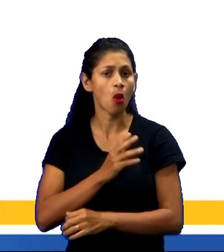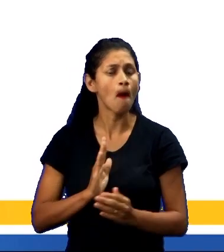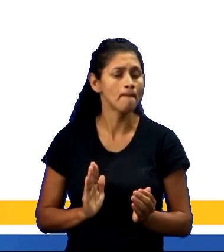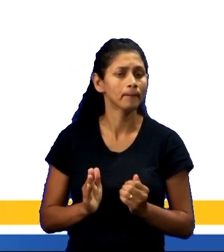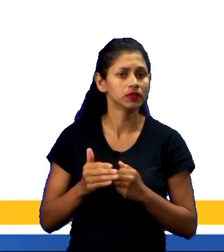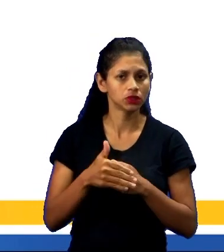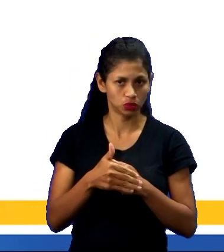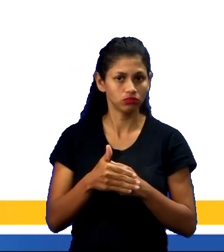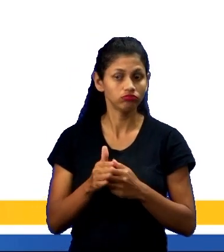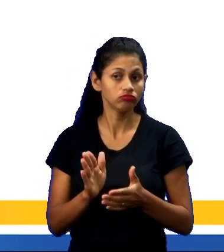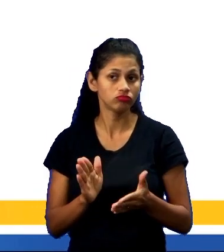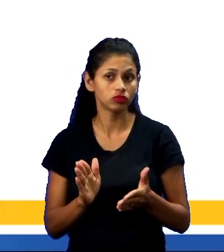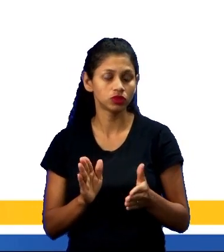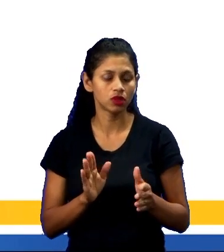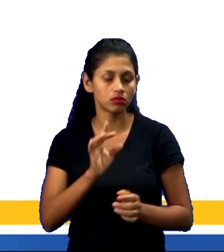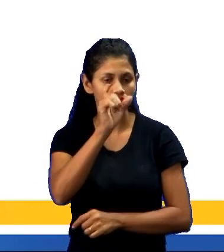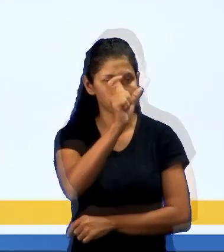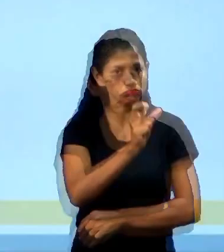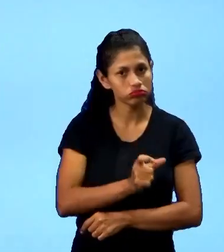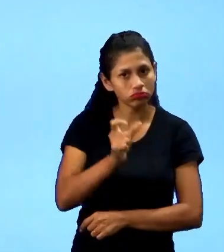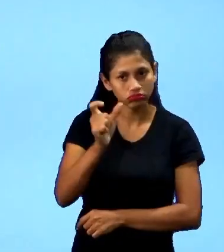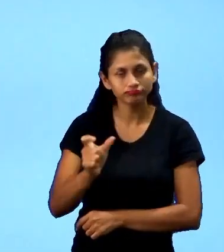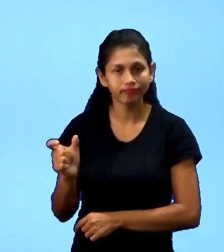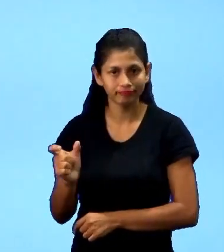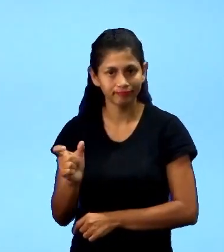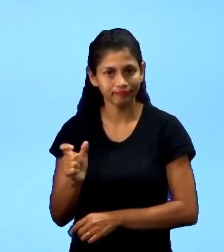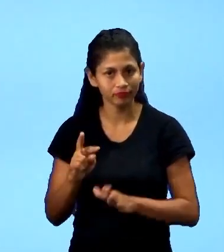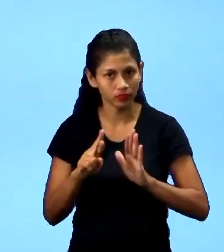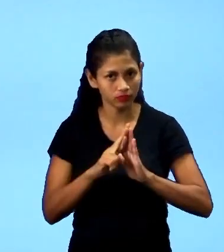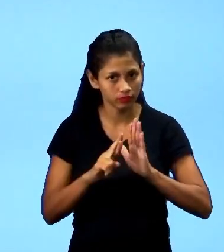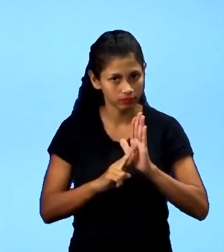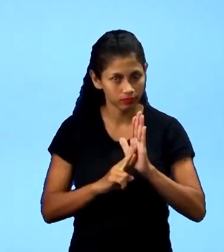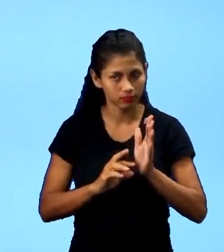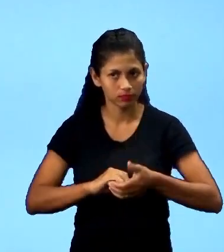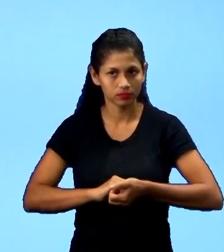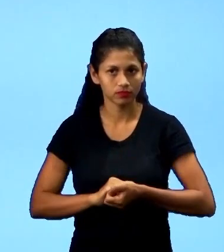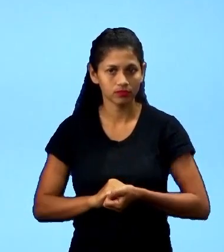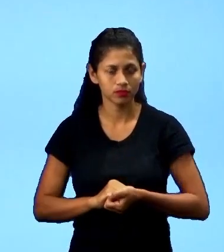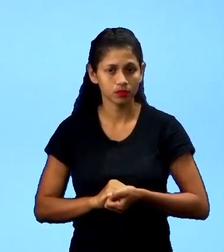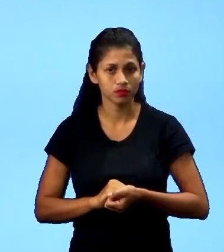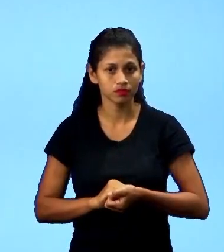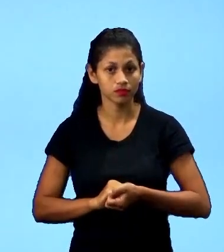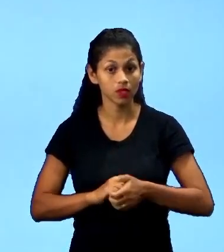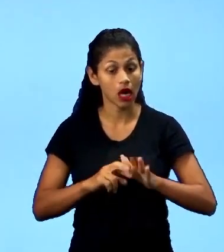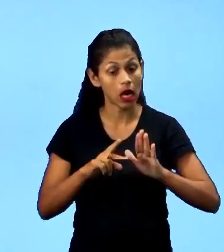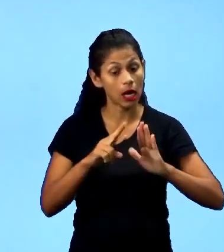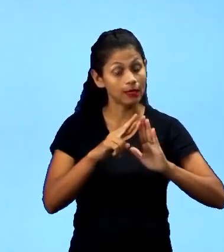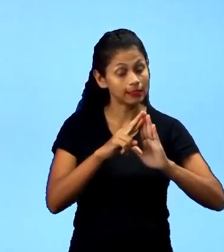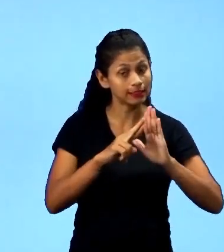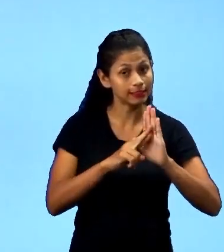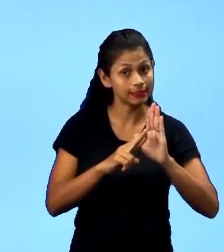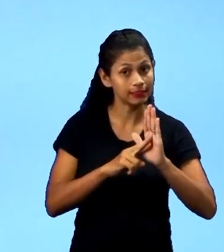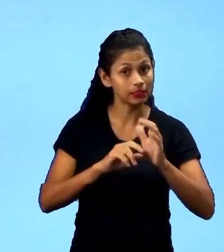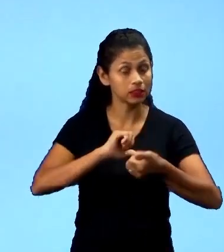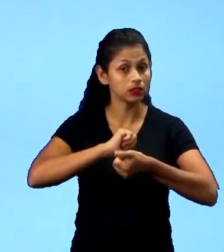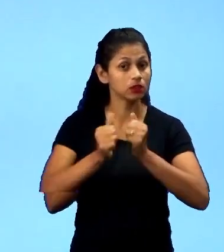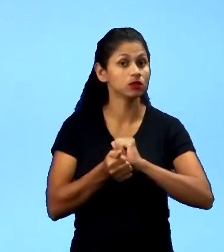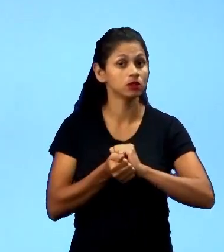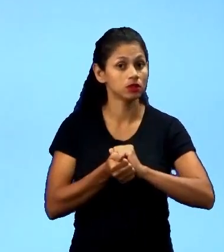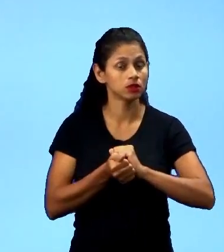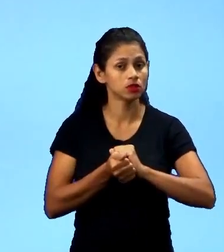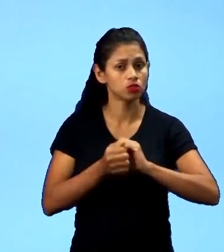eventuais tentativas de fraude ou dribles nas regras. Então, para que serve a regulamentação esportiva? Para estruturar e